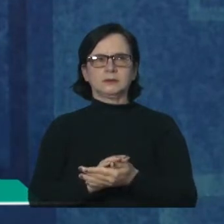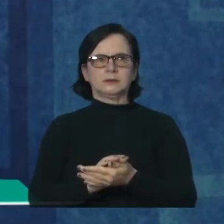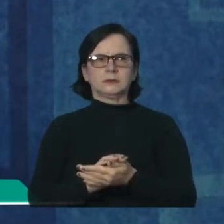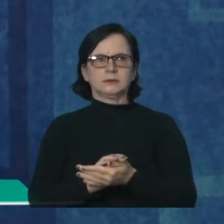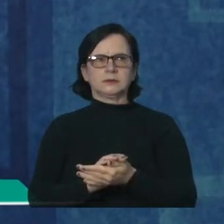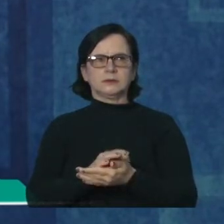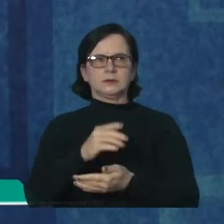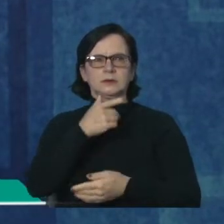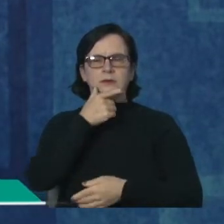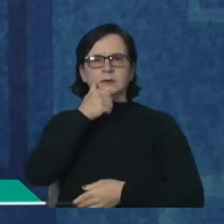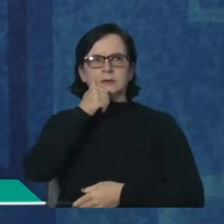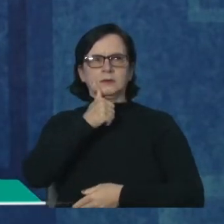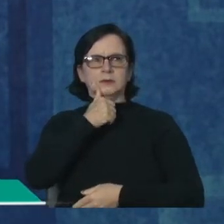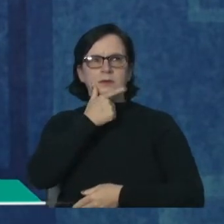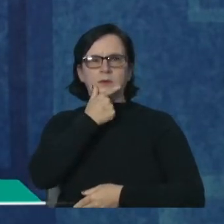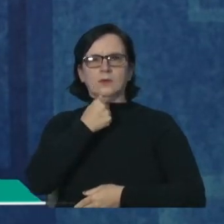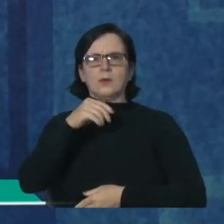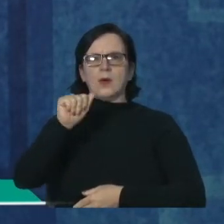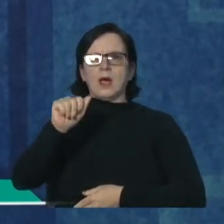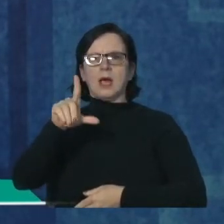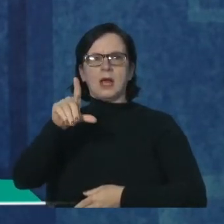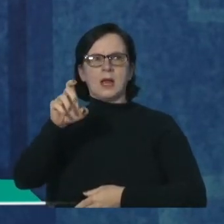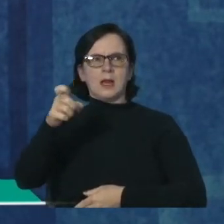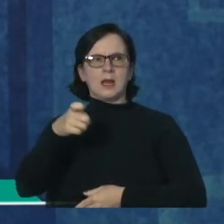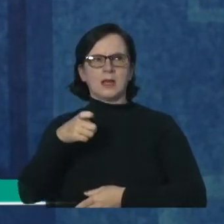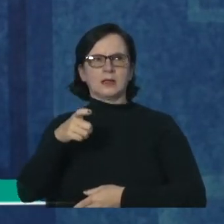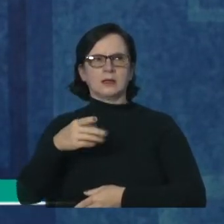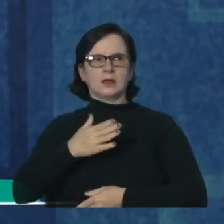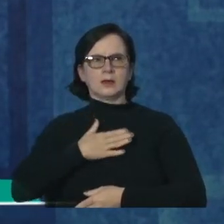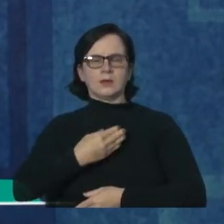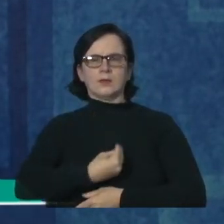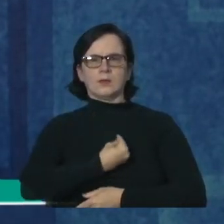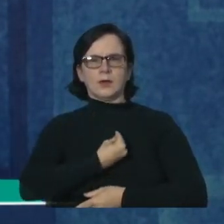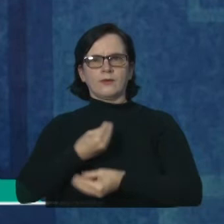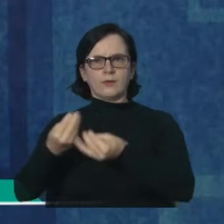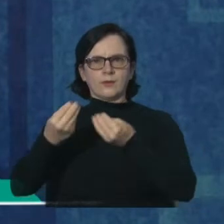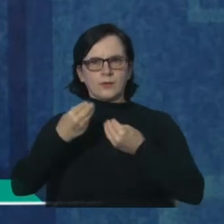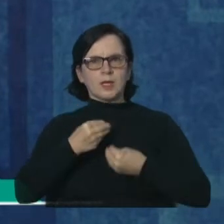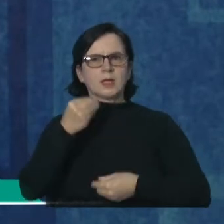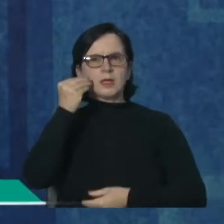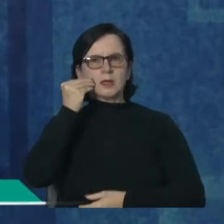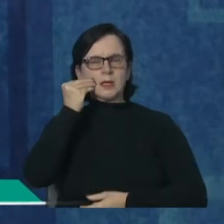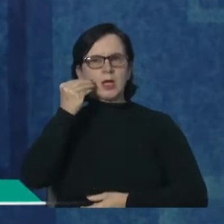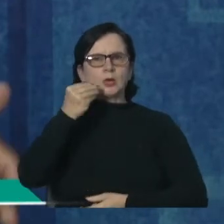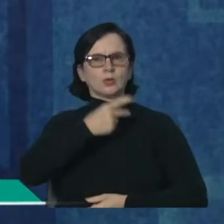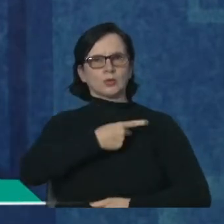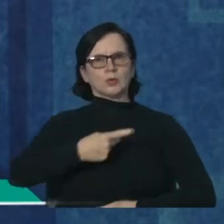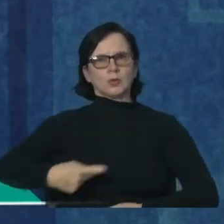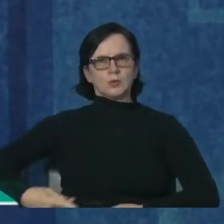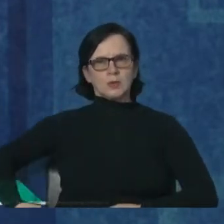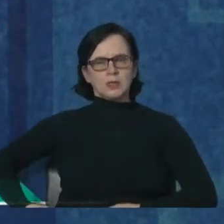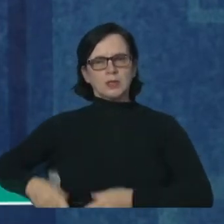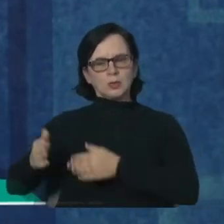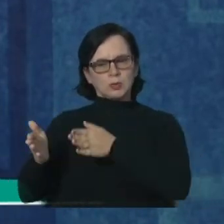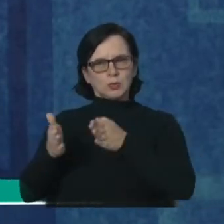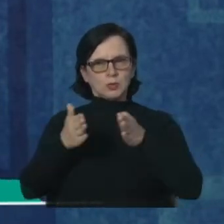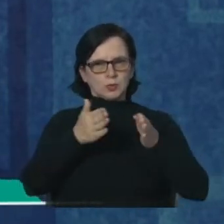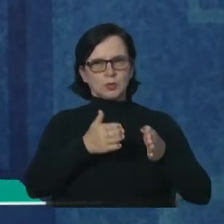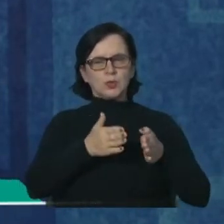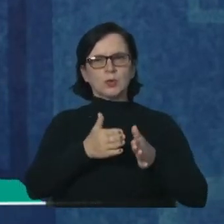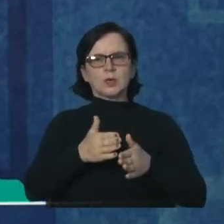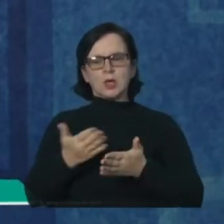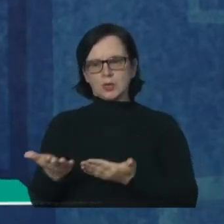O Alex é o que é hoje, em virtude do que o Campo proporcionou para a minha vida e é o que eu tento, enquanto presidente, dirigir aos nossos